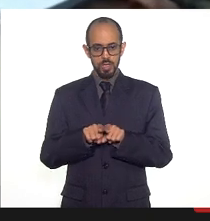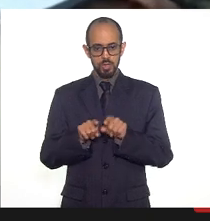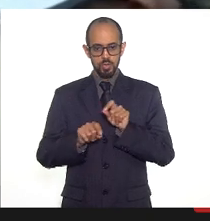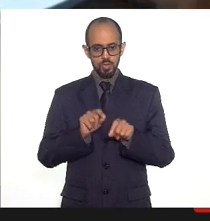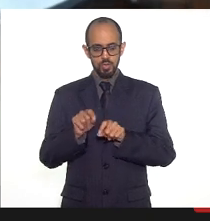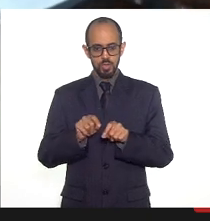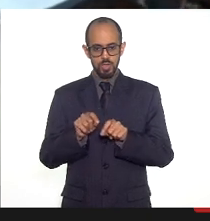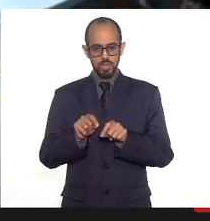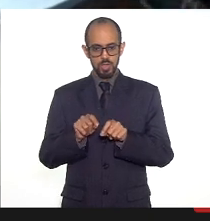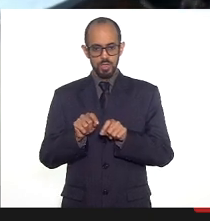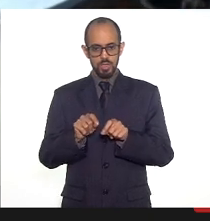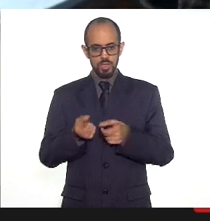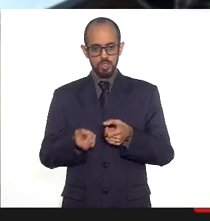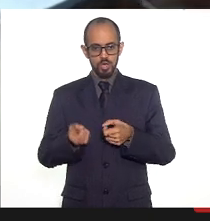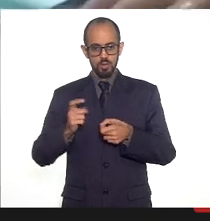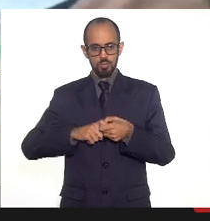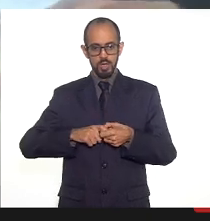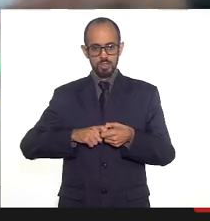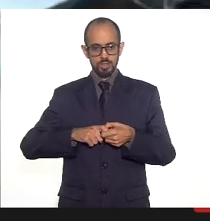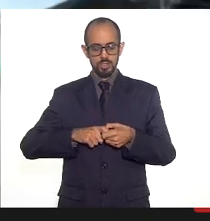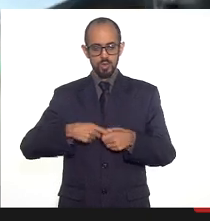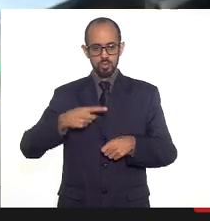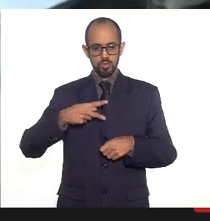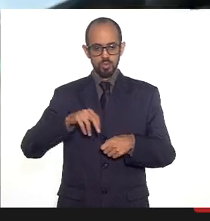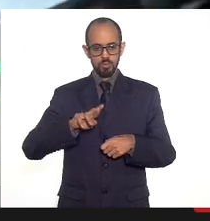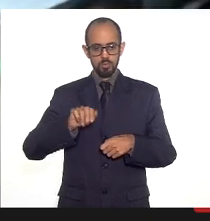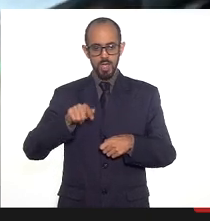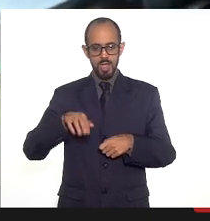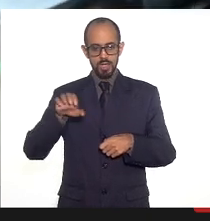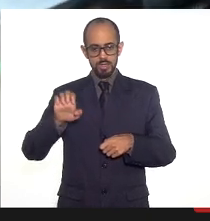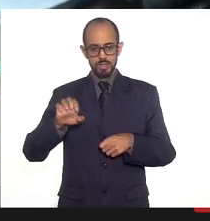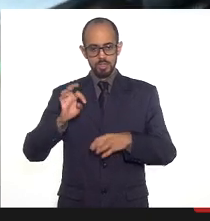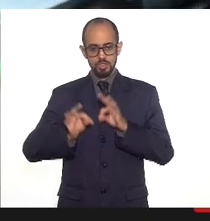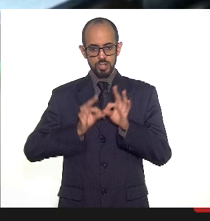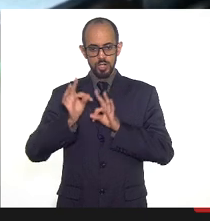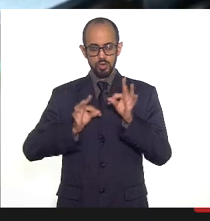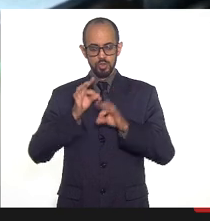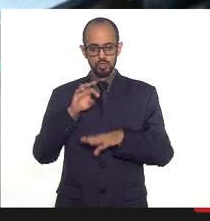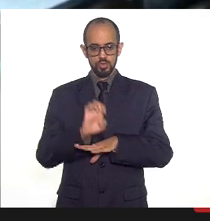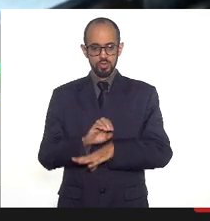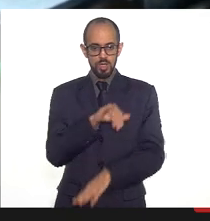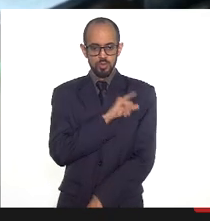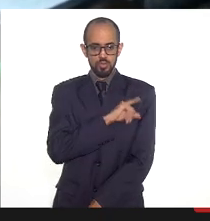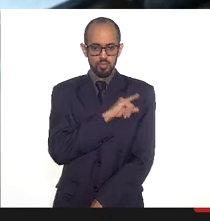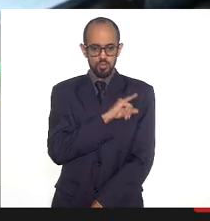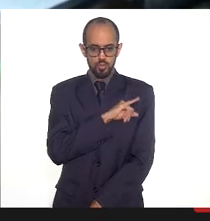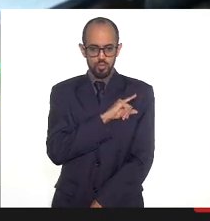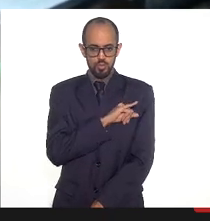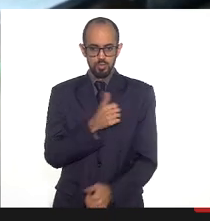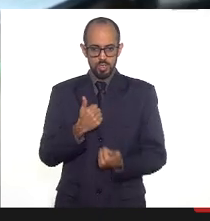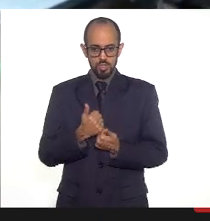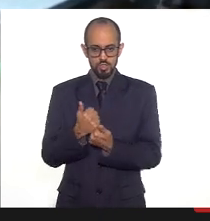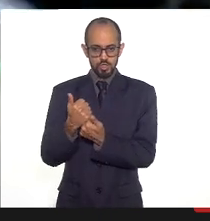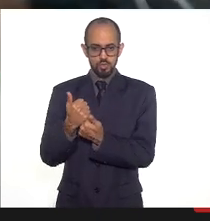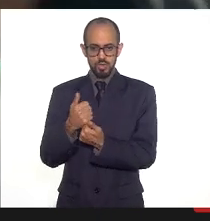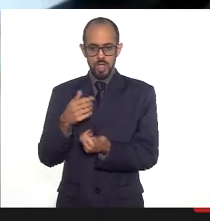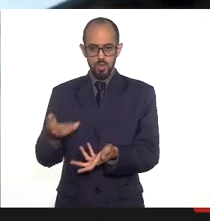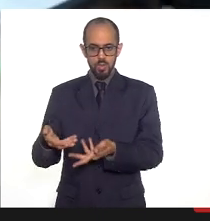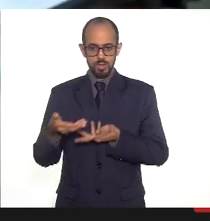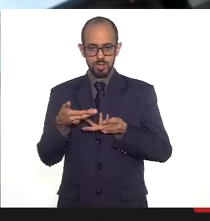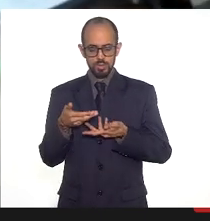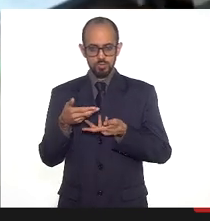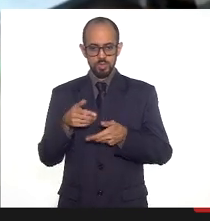recuperação do parque tecnológico aqui do estado o que a gente propõe de investimento a gente viu que as unidades de pronto atendimento elas são muito